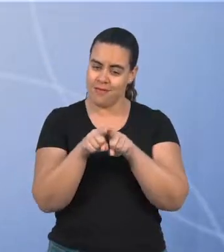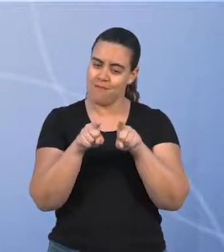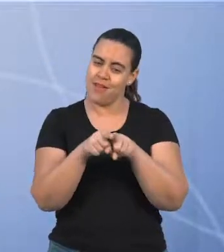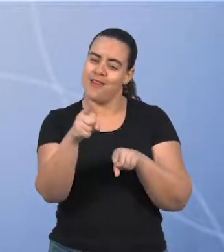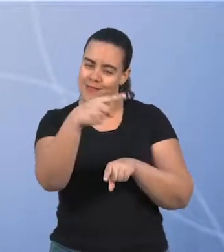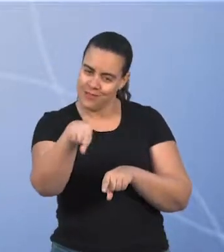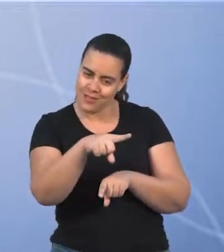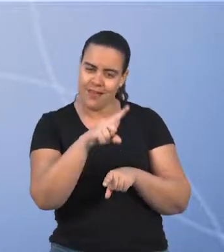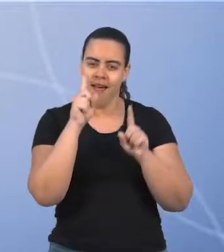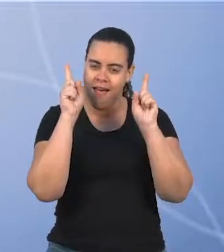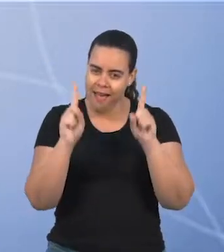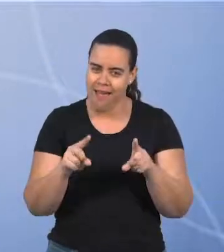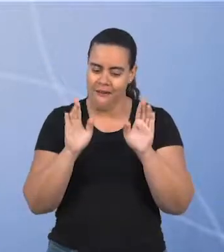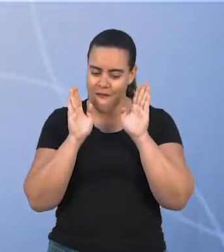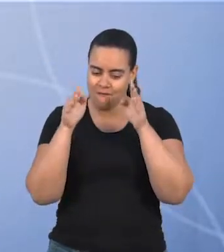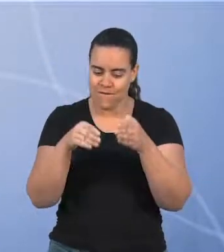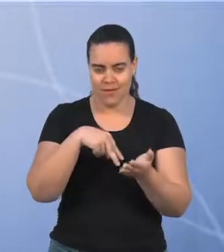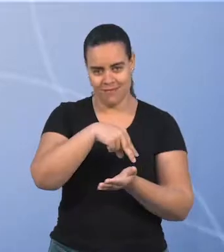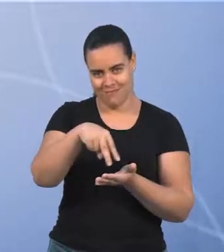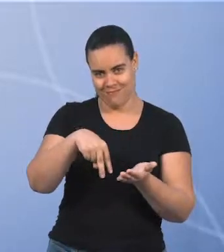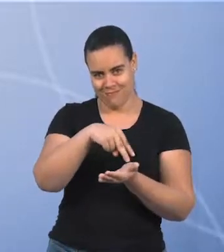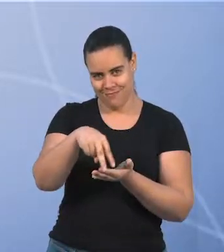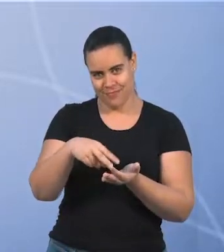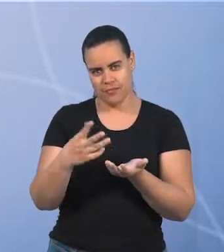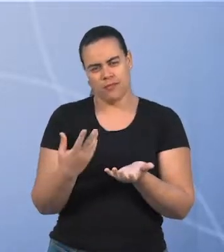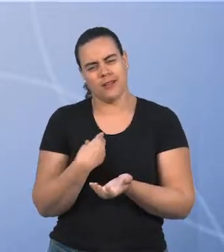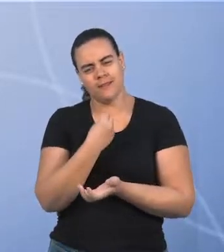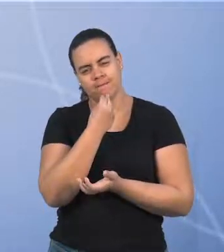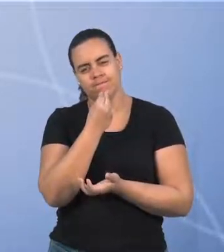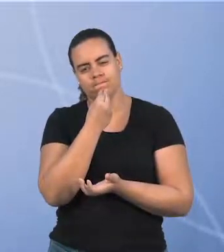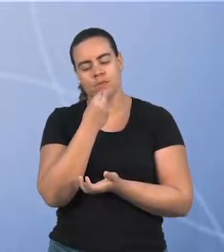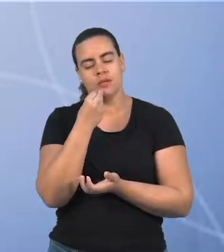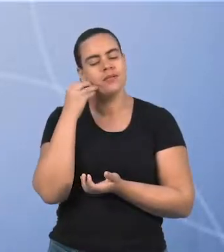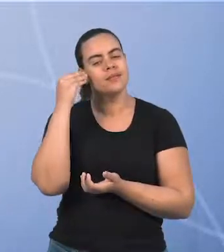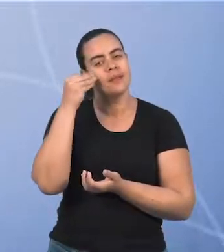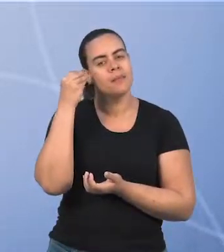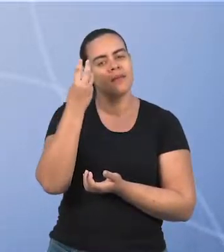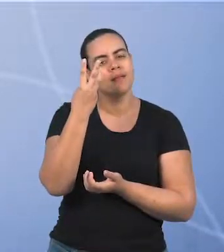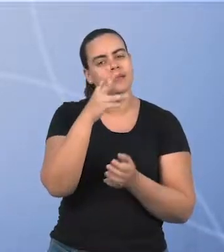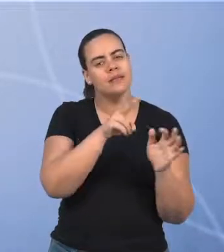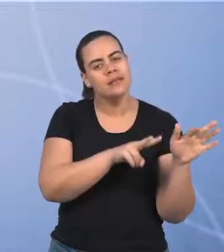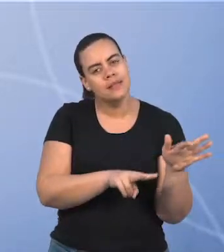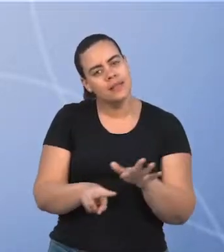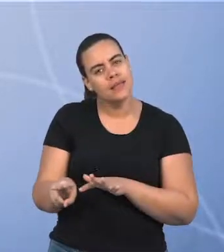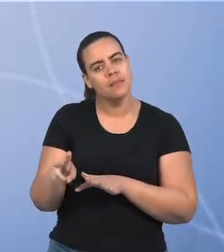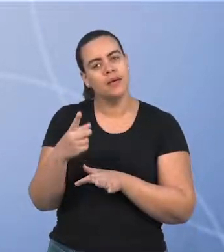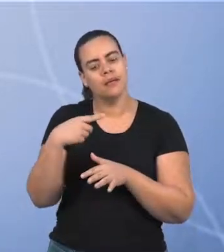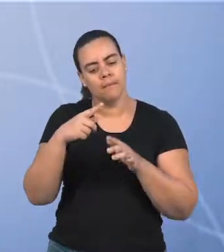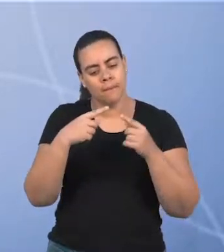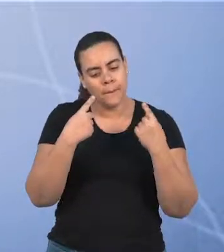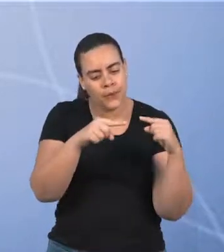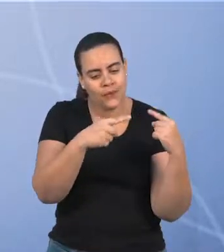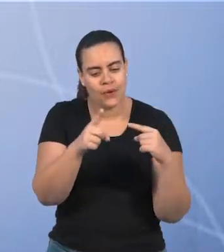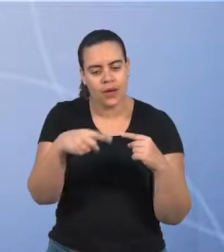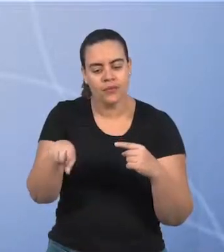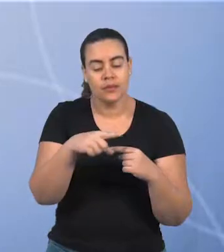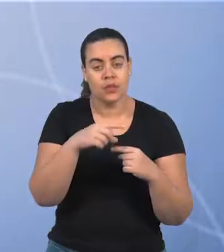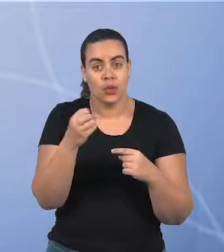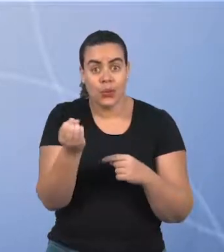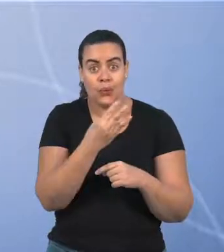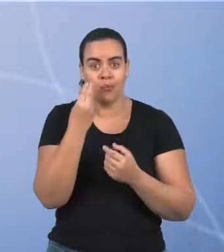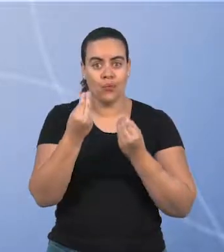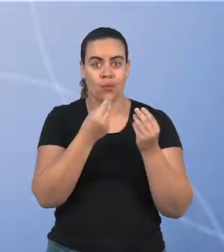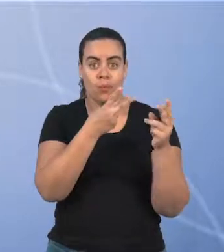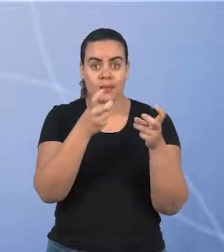dança. Eu espero que essa experiência de três semanas consiga provocar em vocês um novo modo de olhar a cultura, especialmente no sentido de